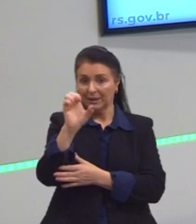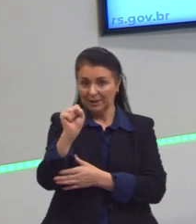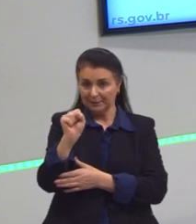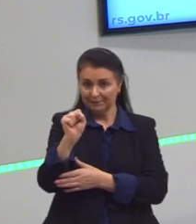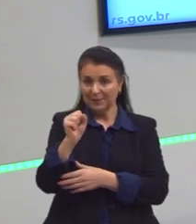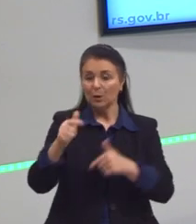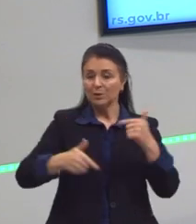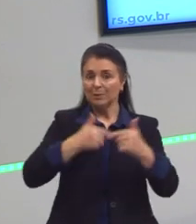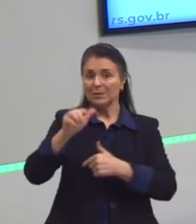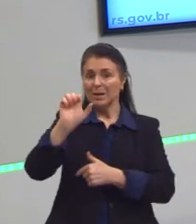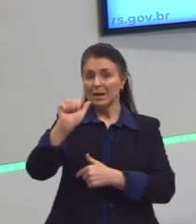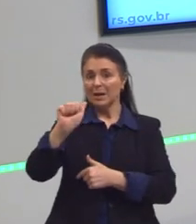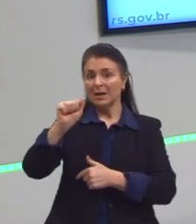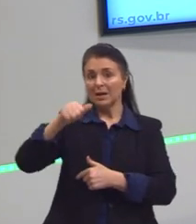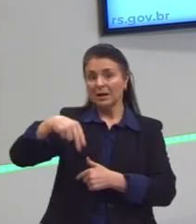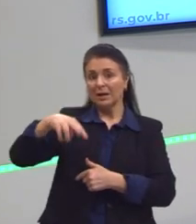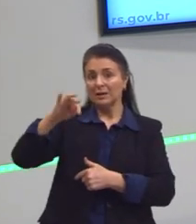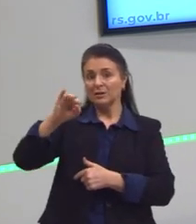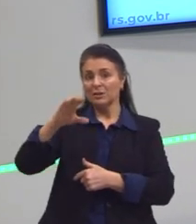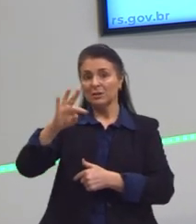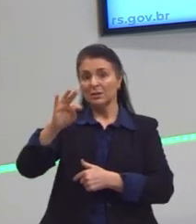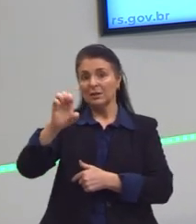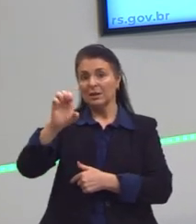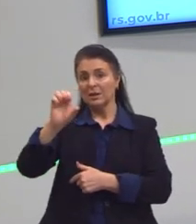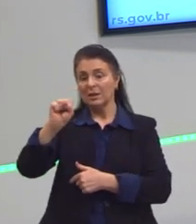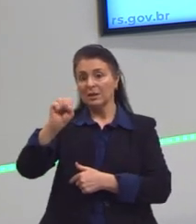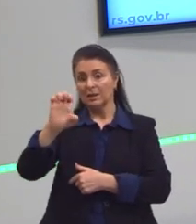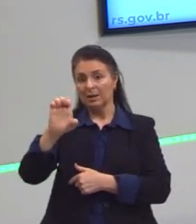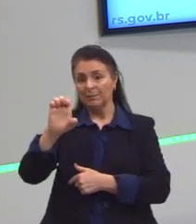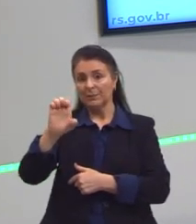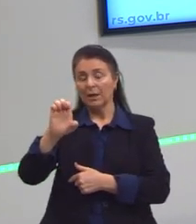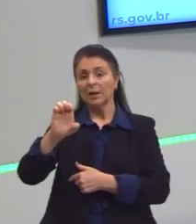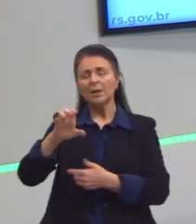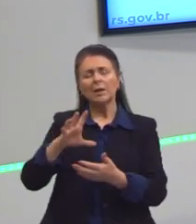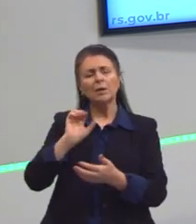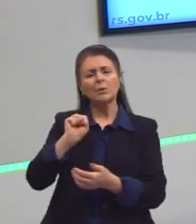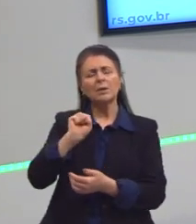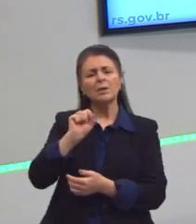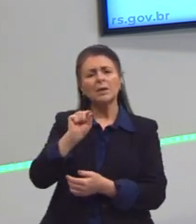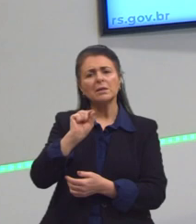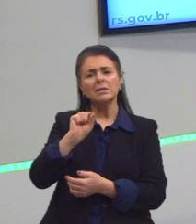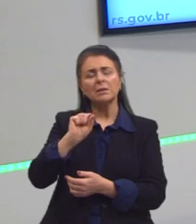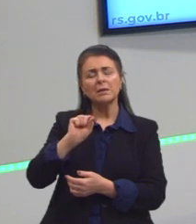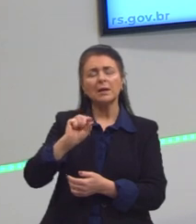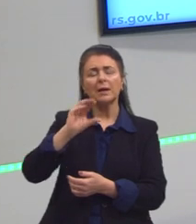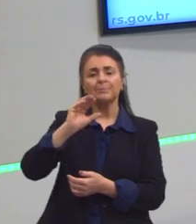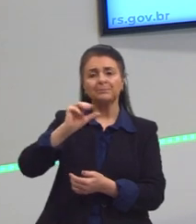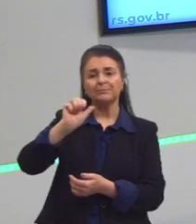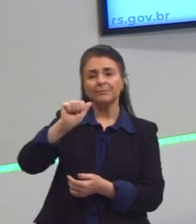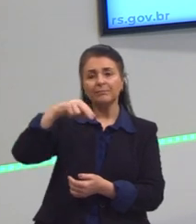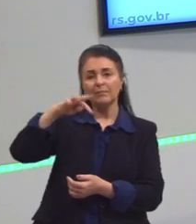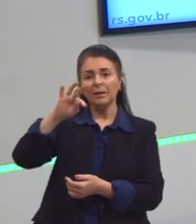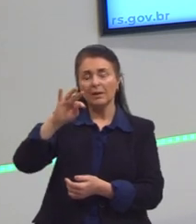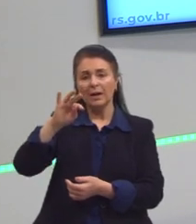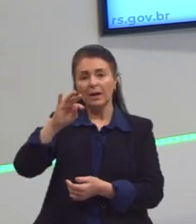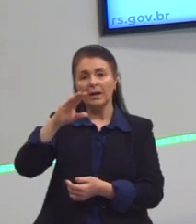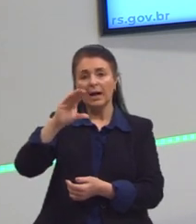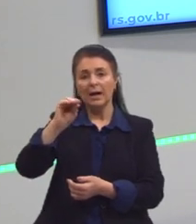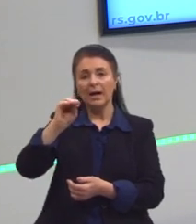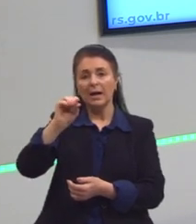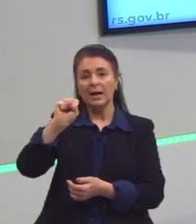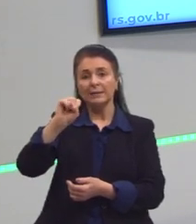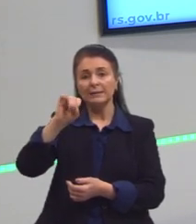antítese. E a síntese seria o comunismo, que seria uma sociedade sem classes. Então,